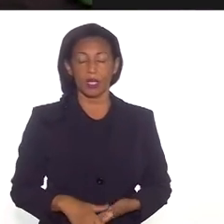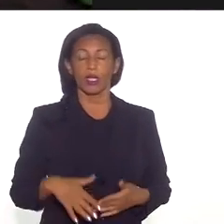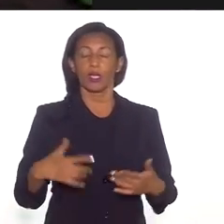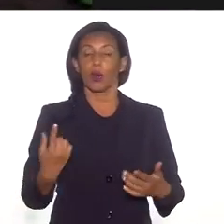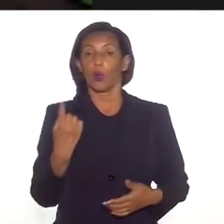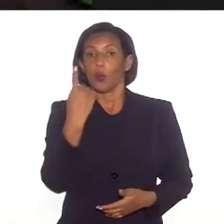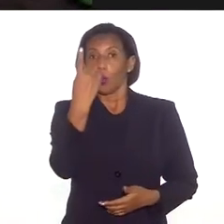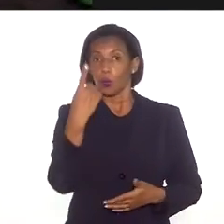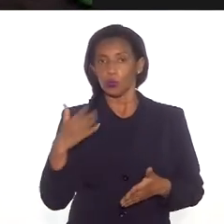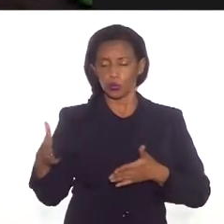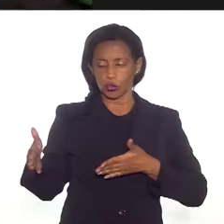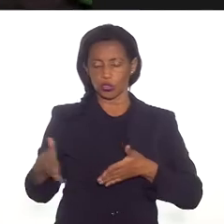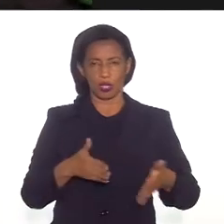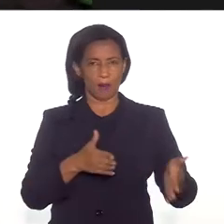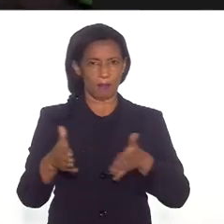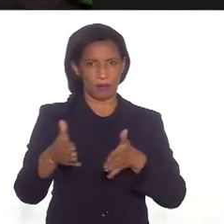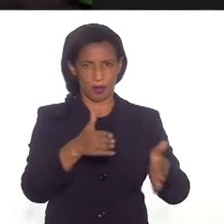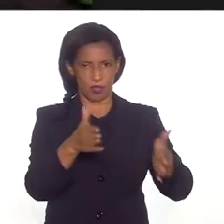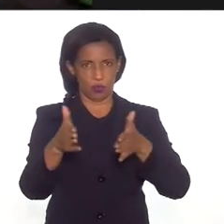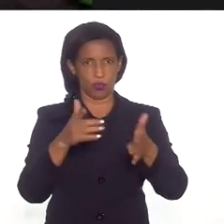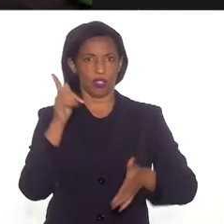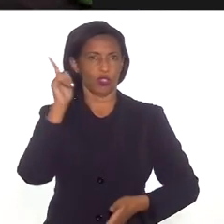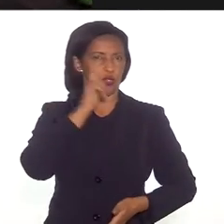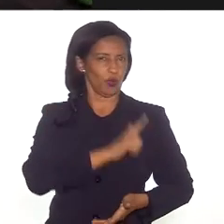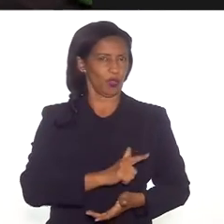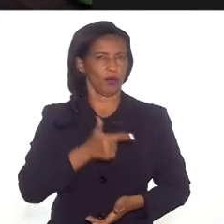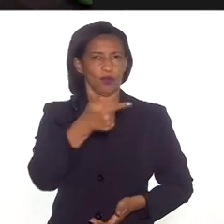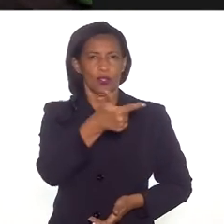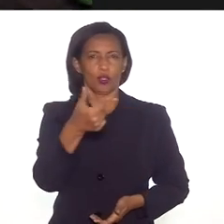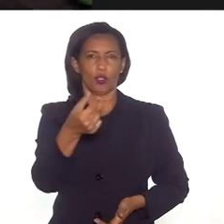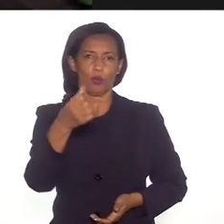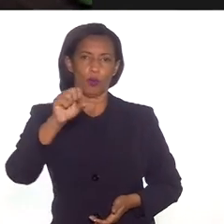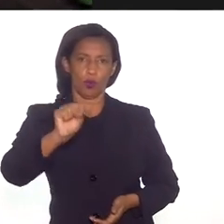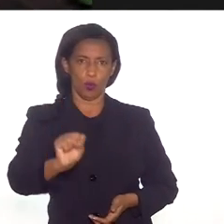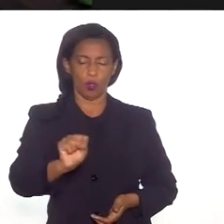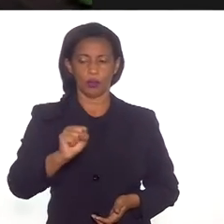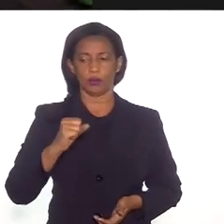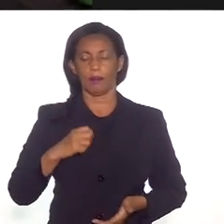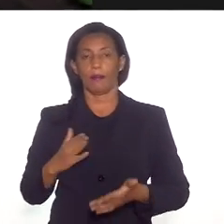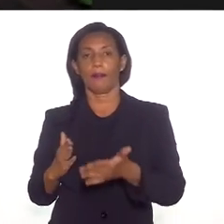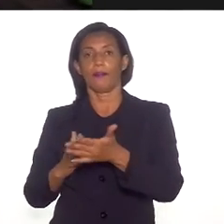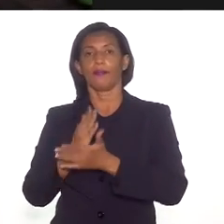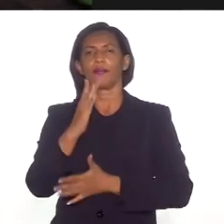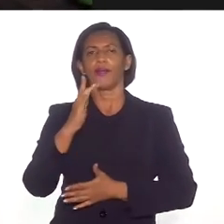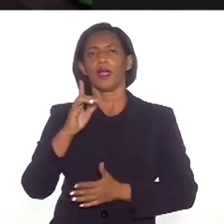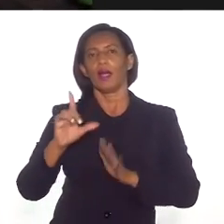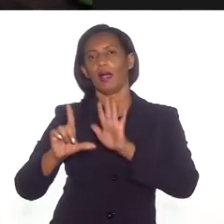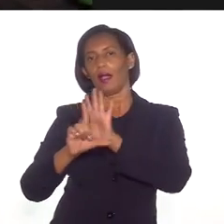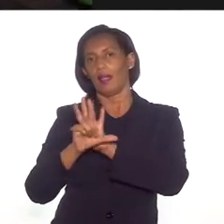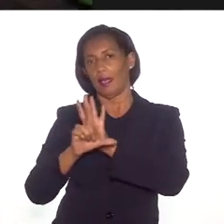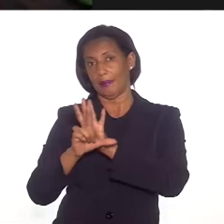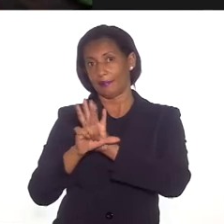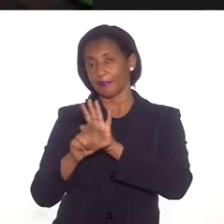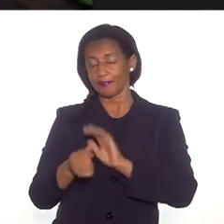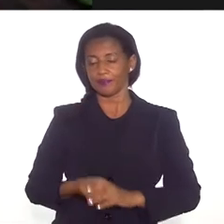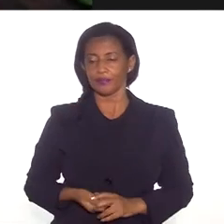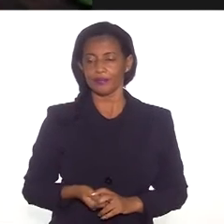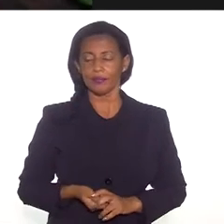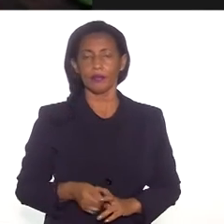a gente foi conquistando ao longo desse tempo foi em 2008 a gente ter aprovado a Lei nº 11.645,